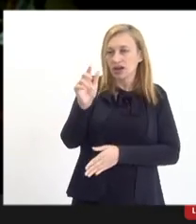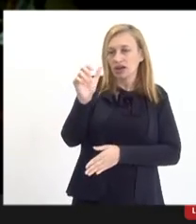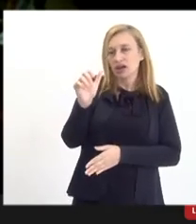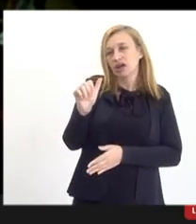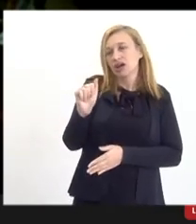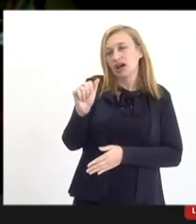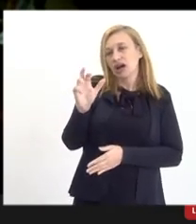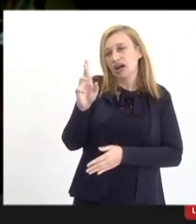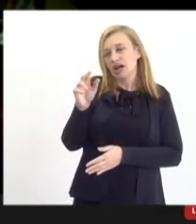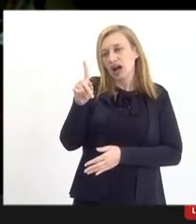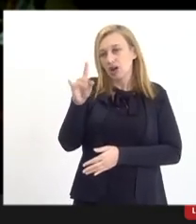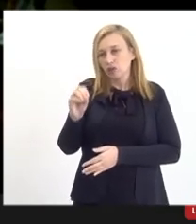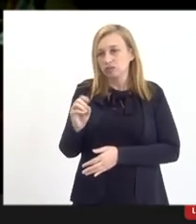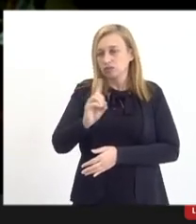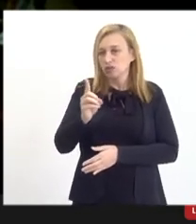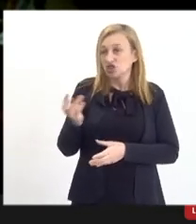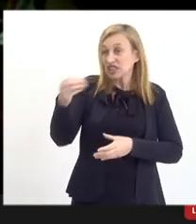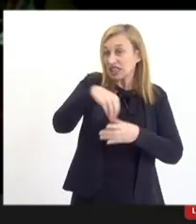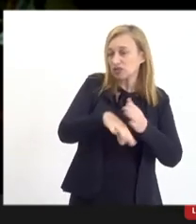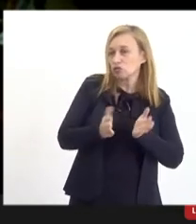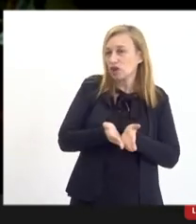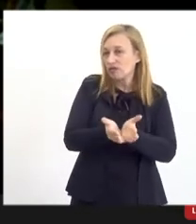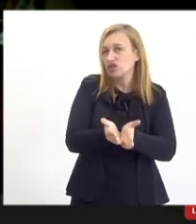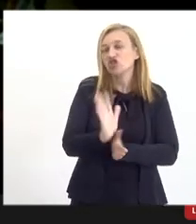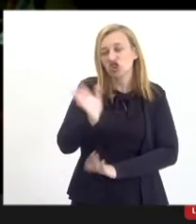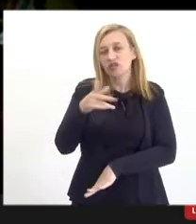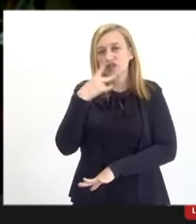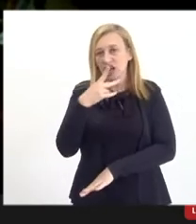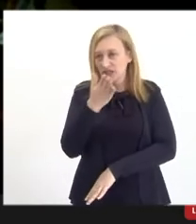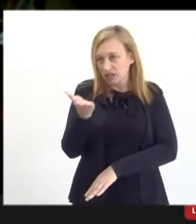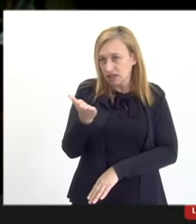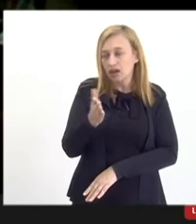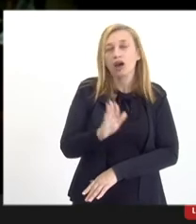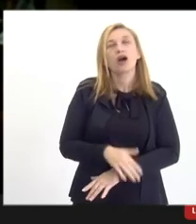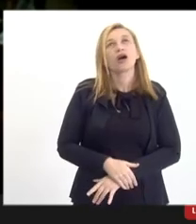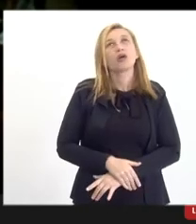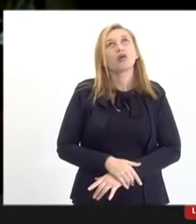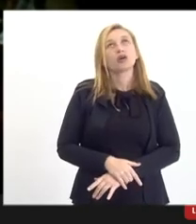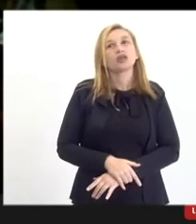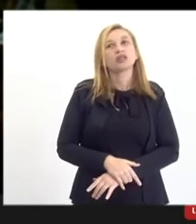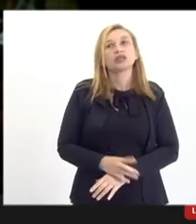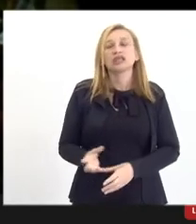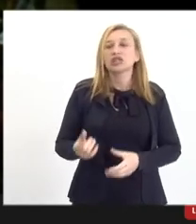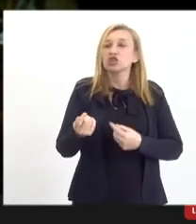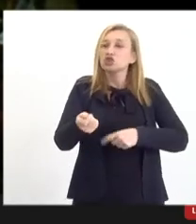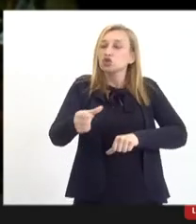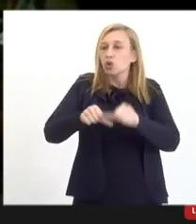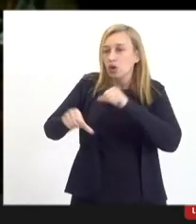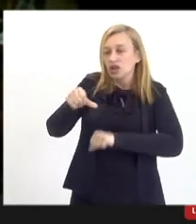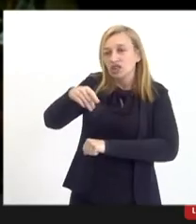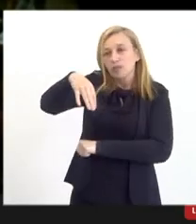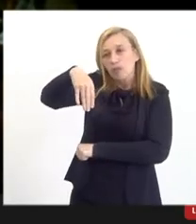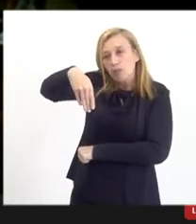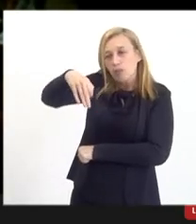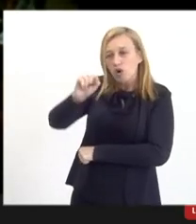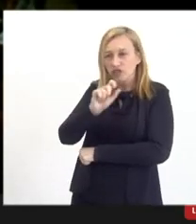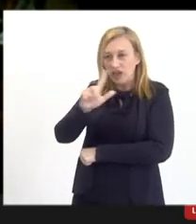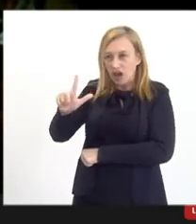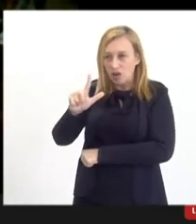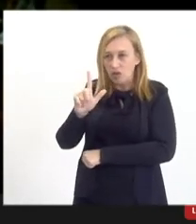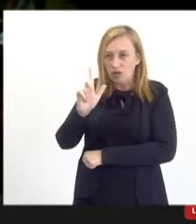vezes, não está no navio, como foi abordado na BR do Mar, o gargalo está na troca de modal, que é o